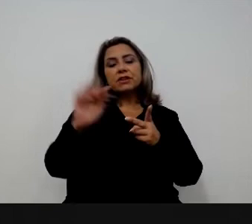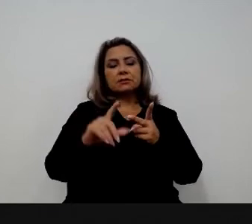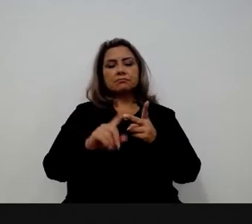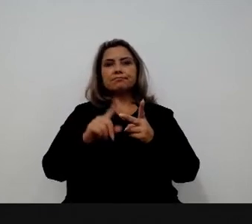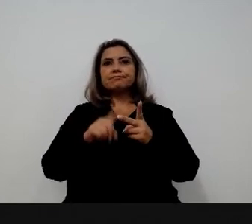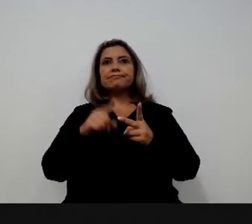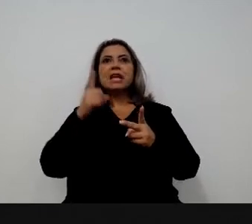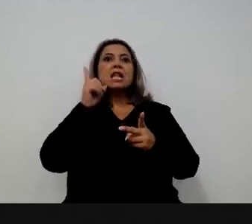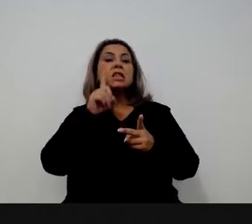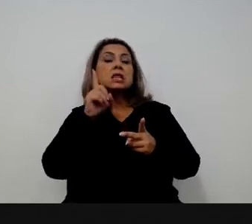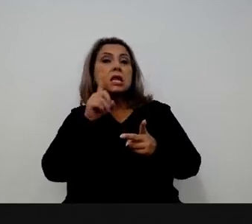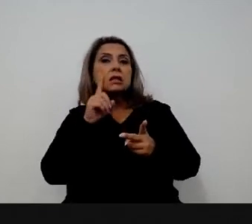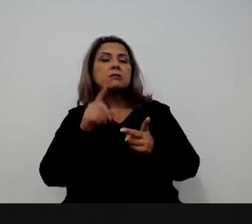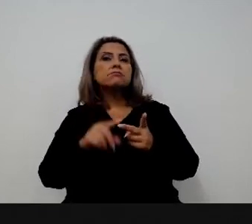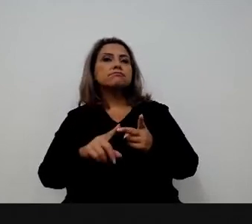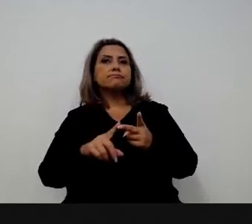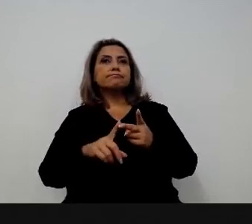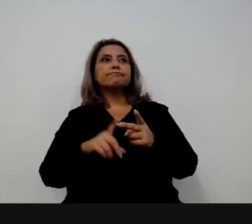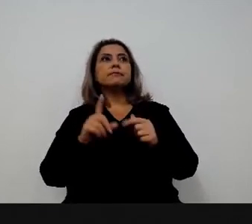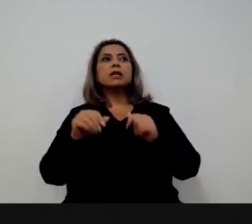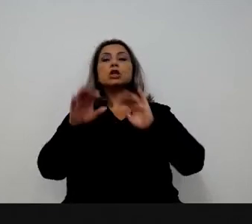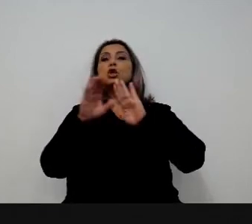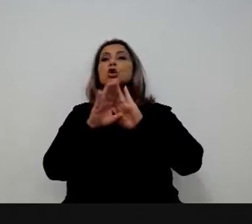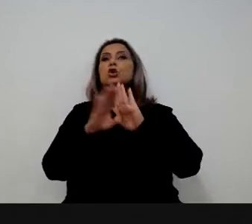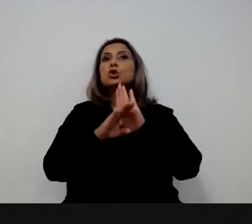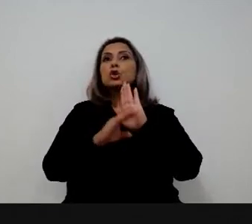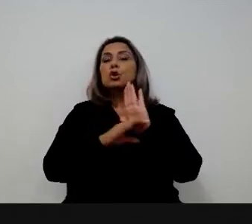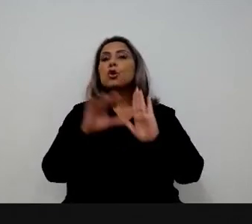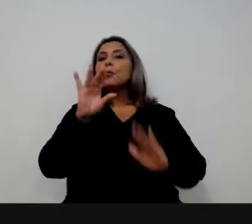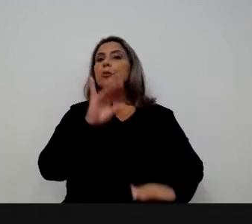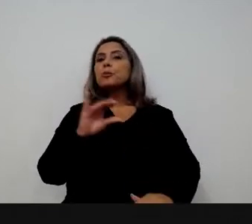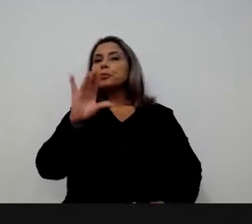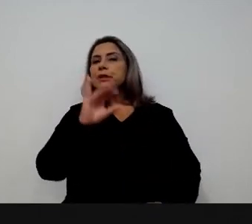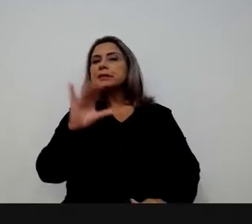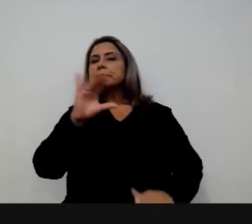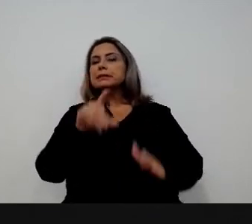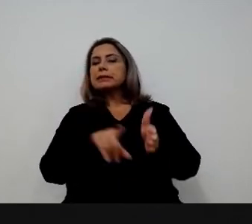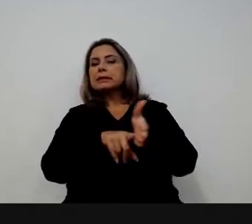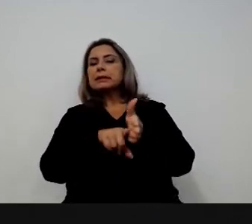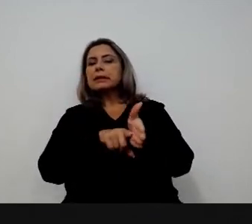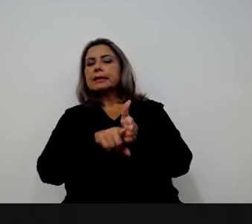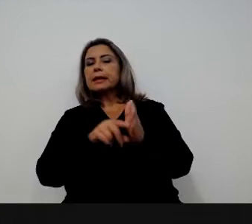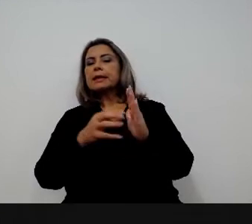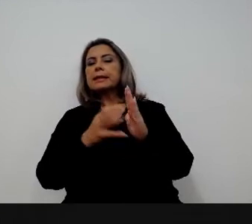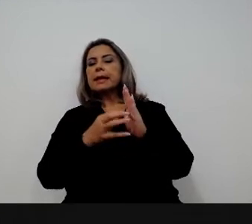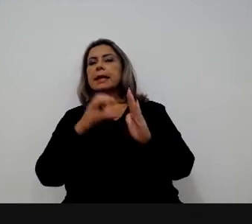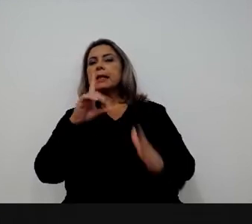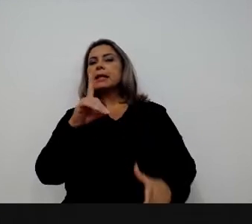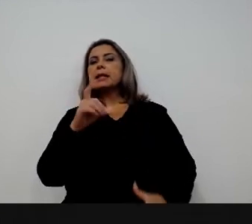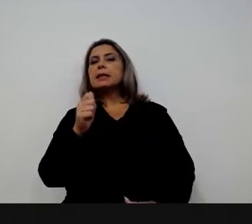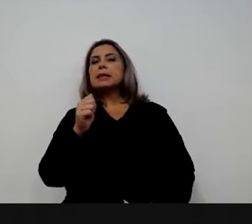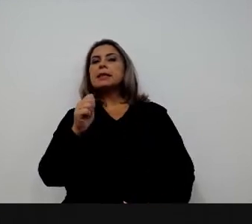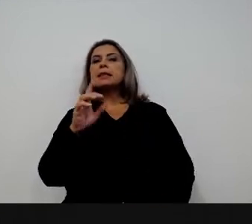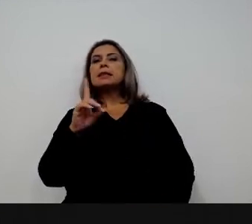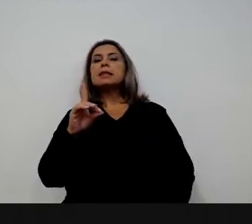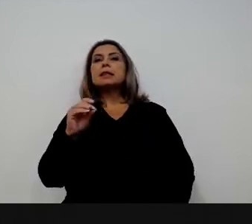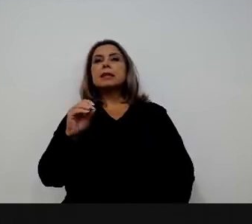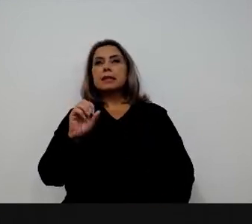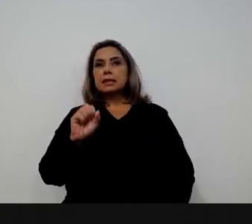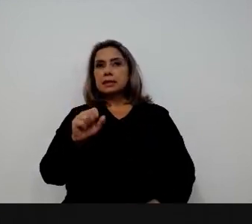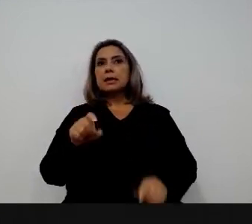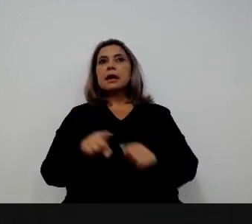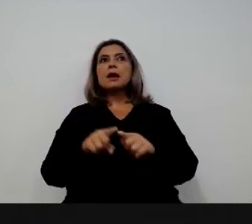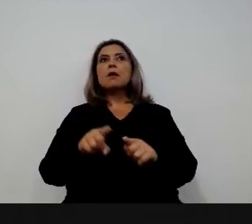E a gente trabalhou para fazer bootcamps em programação, em ciência de dados, em análise de dados. Agora tem uma em